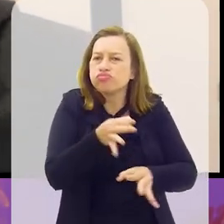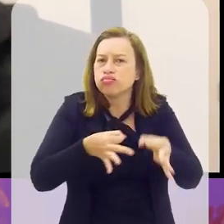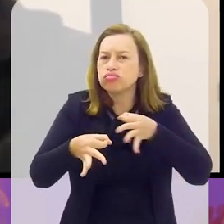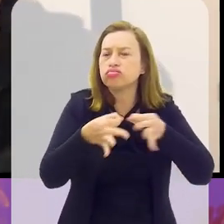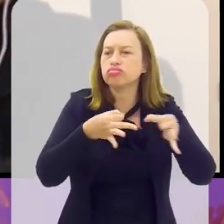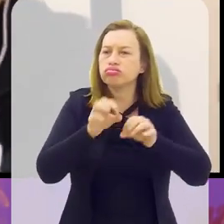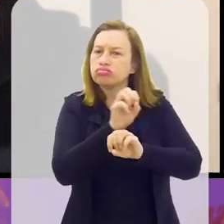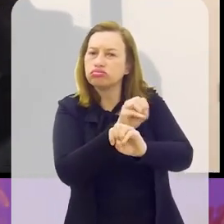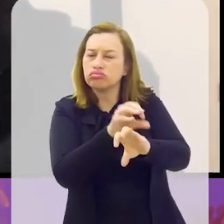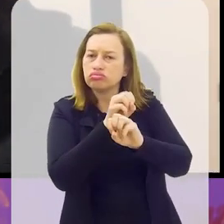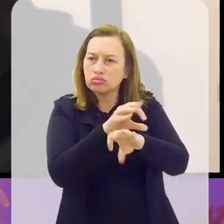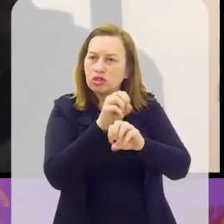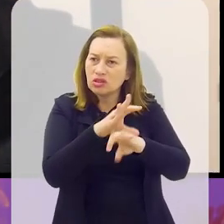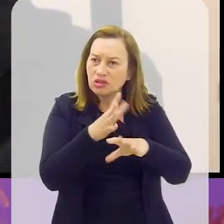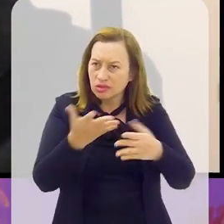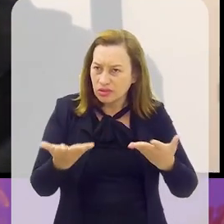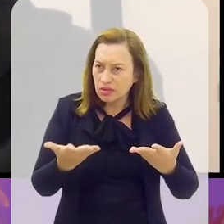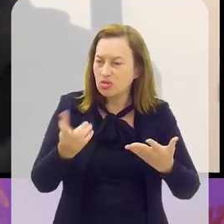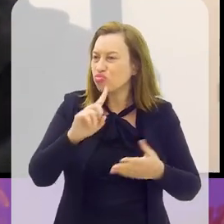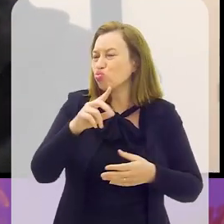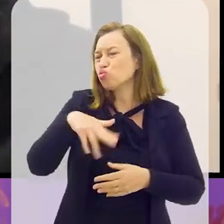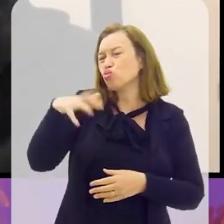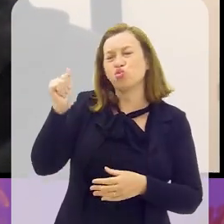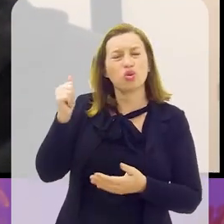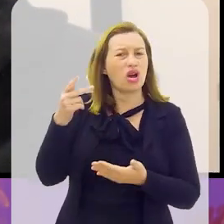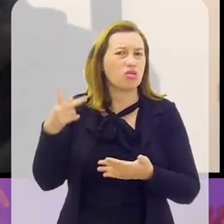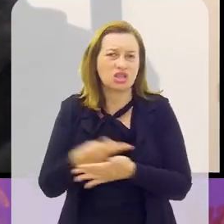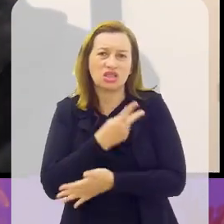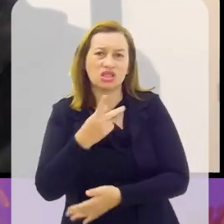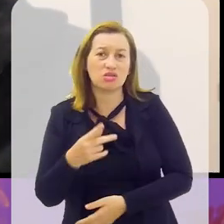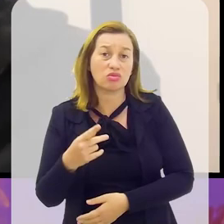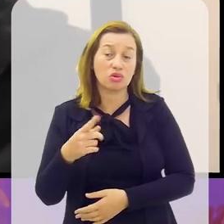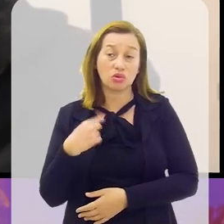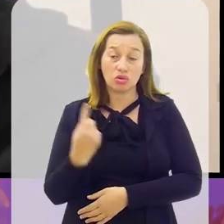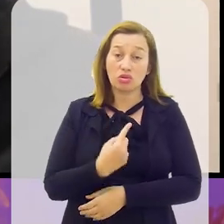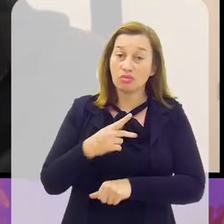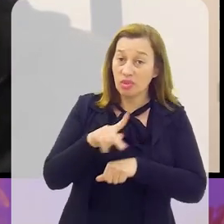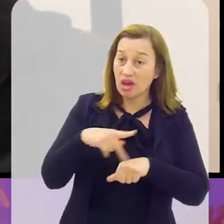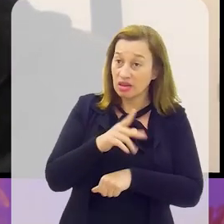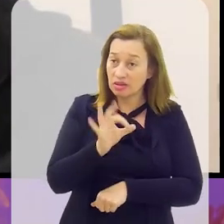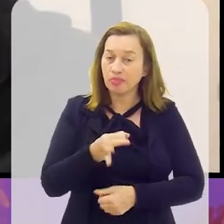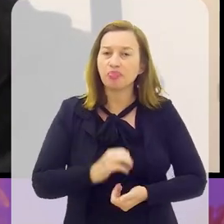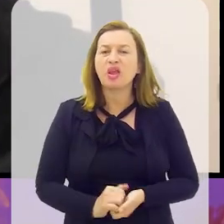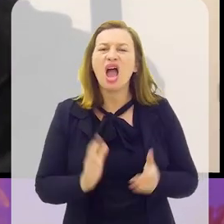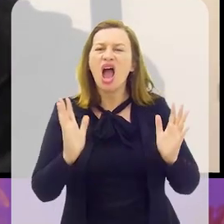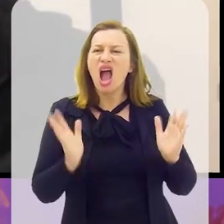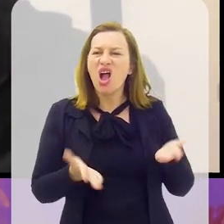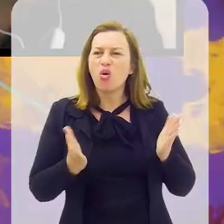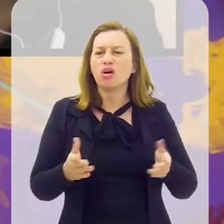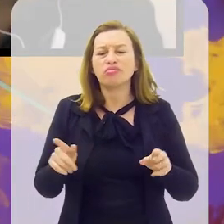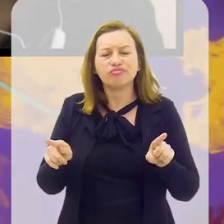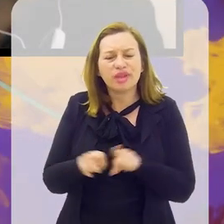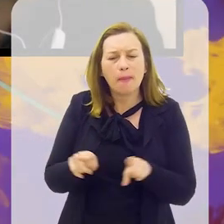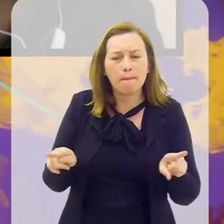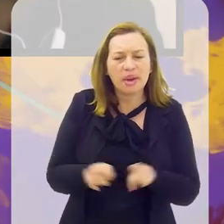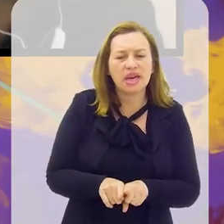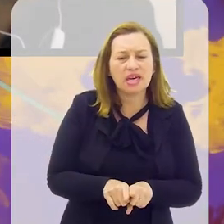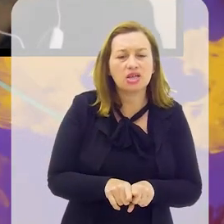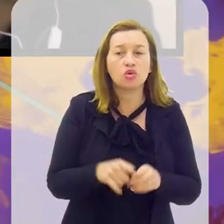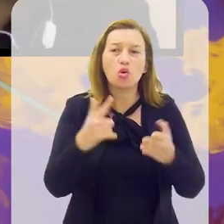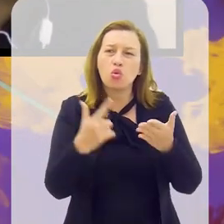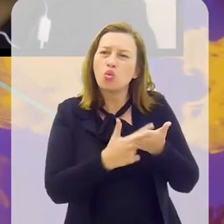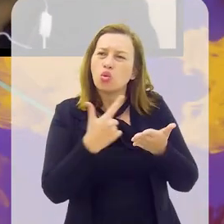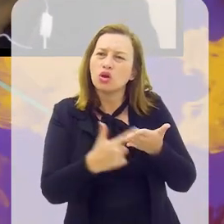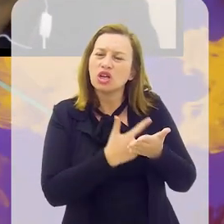projetos educativos, coisa que efetivamente nunca aconteceu no nosso país, está certo? Agora, há também